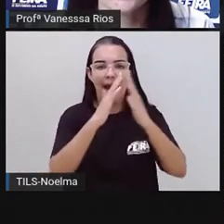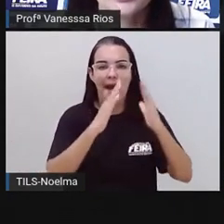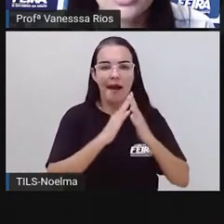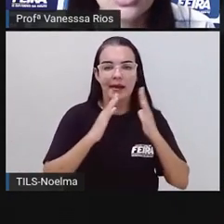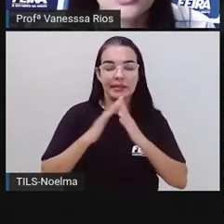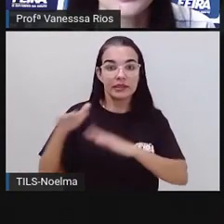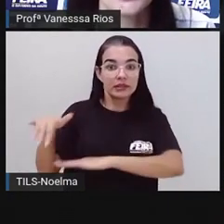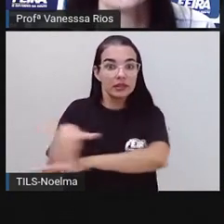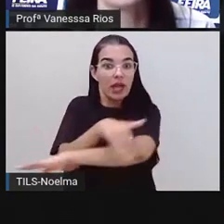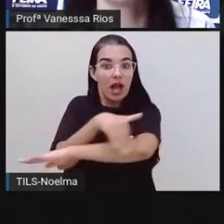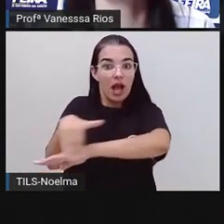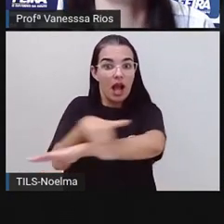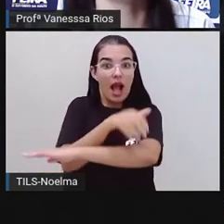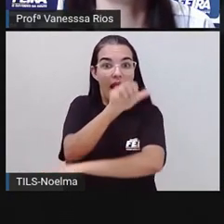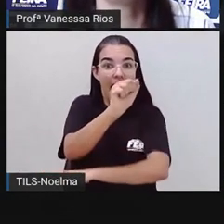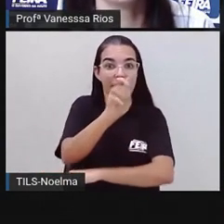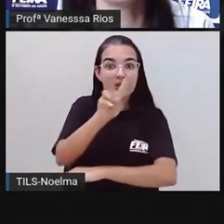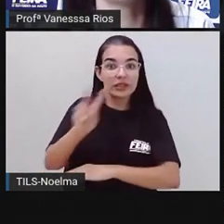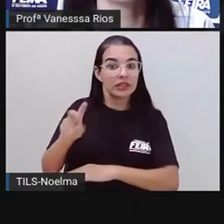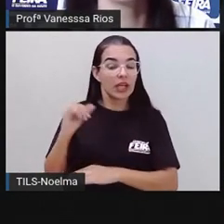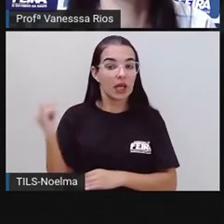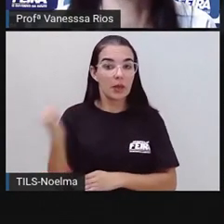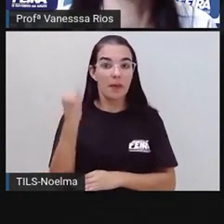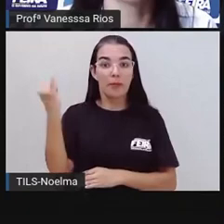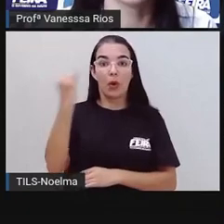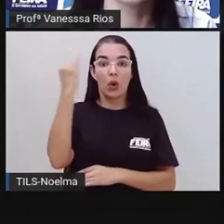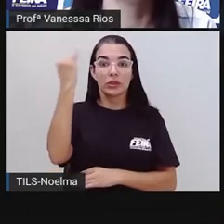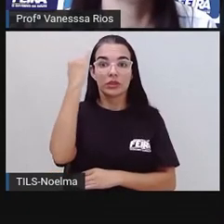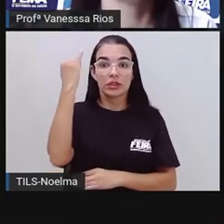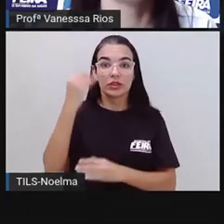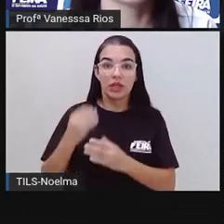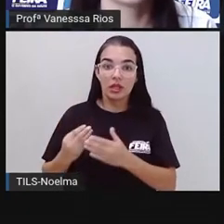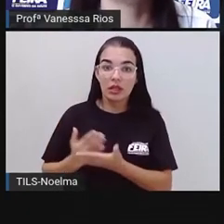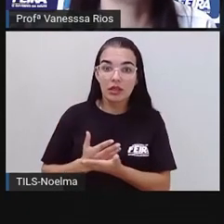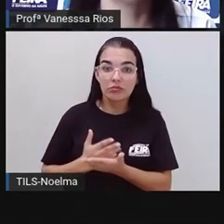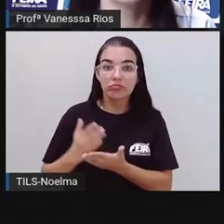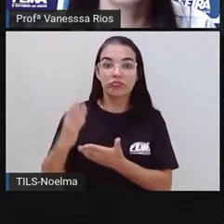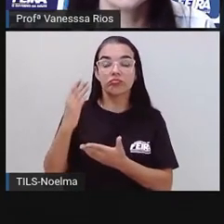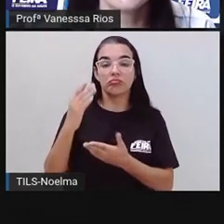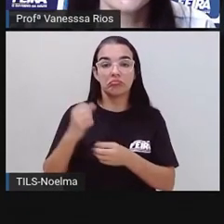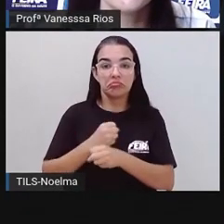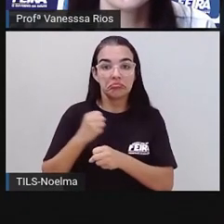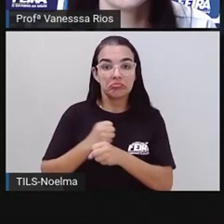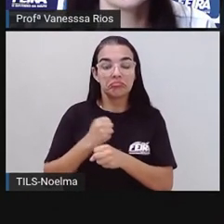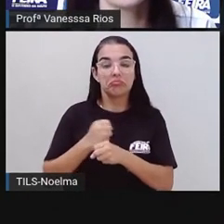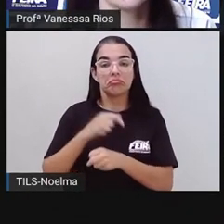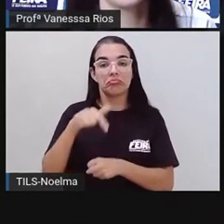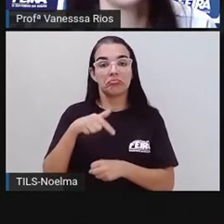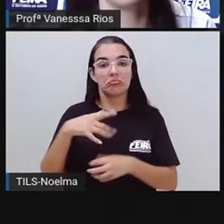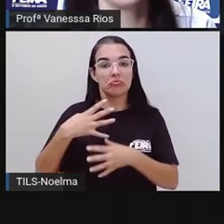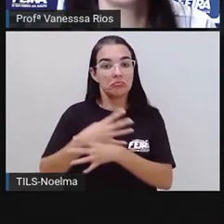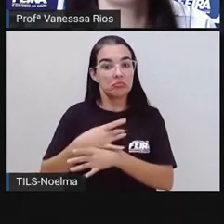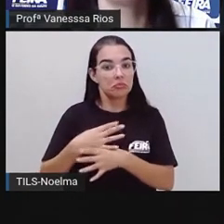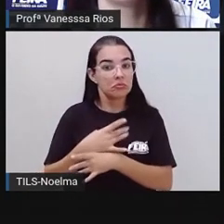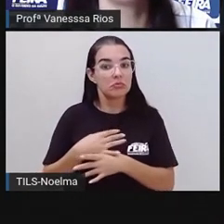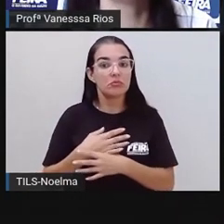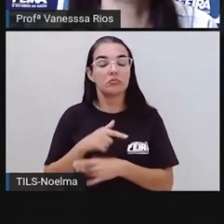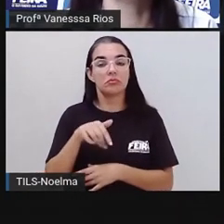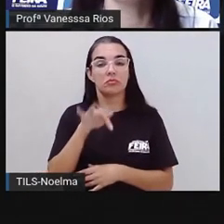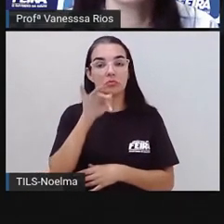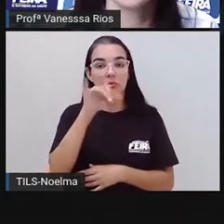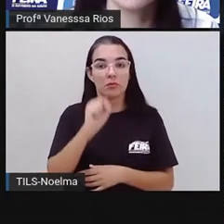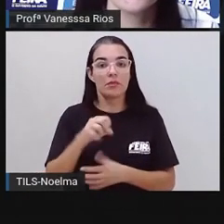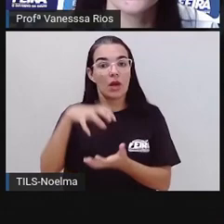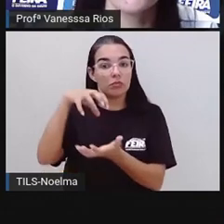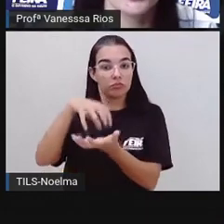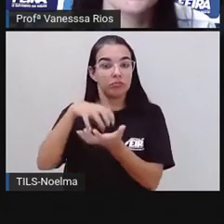importantes aí que formam, né? Que constroem a área urbana da cidade de Feira de Santana, do